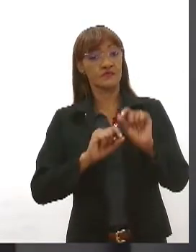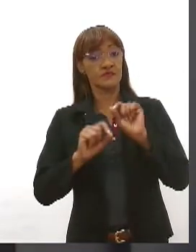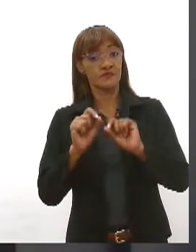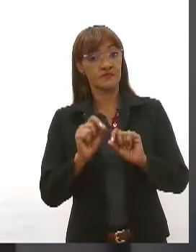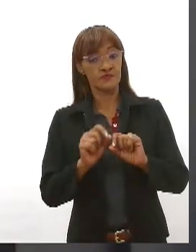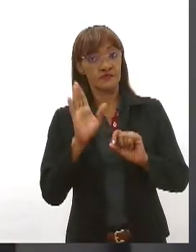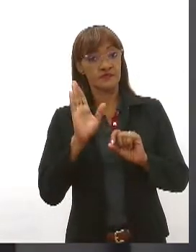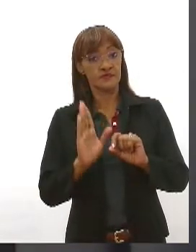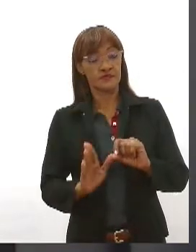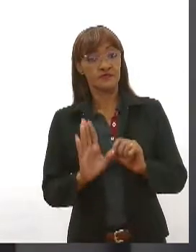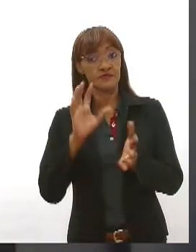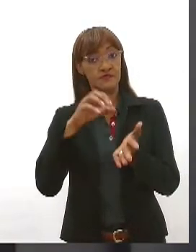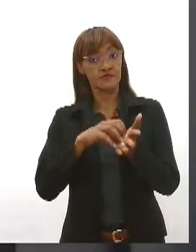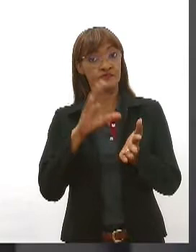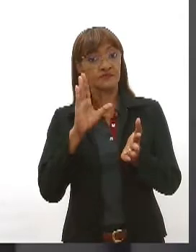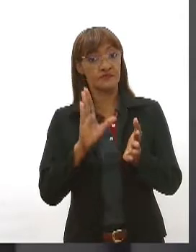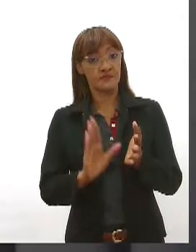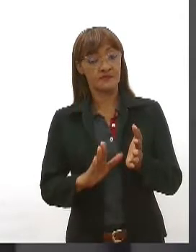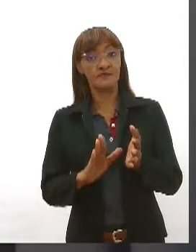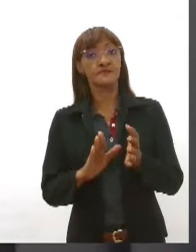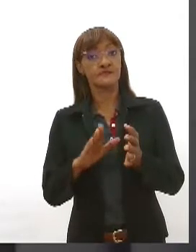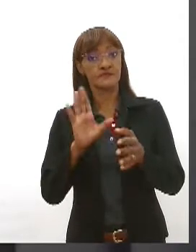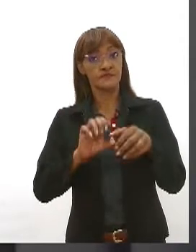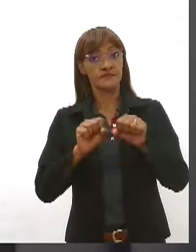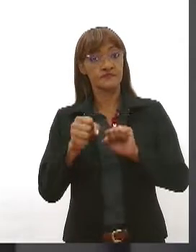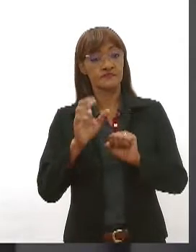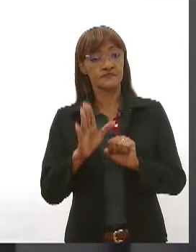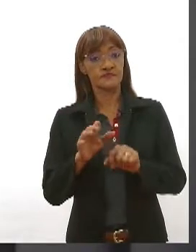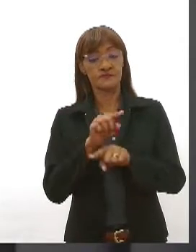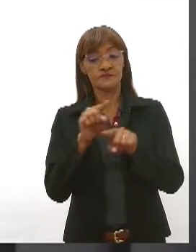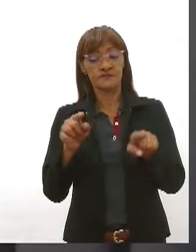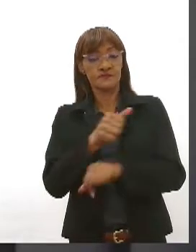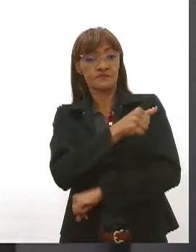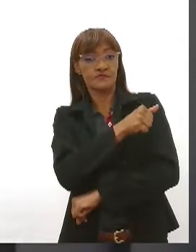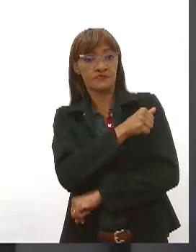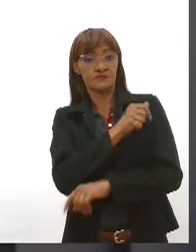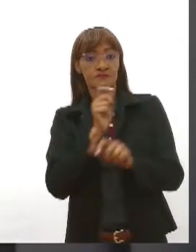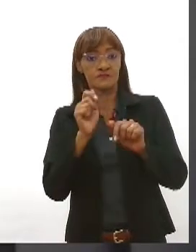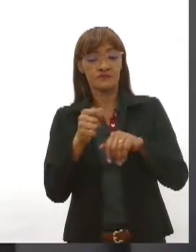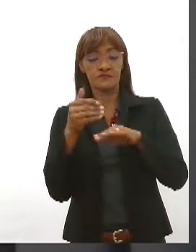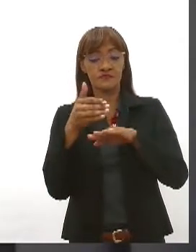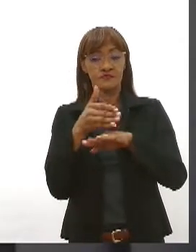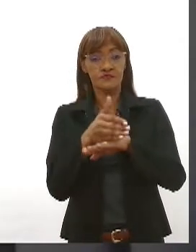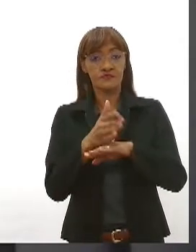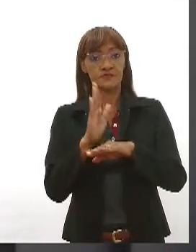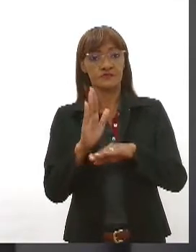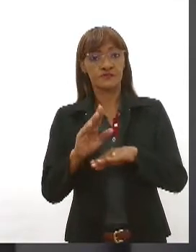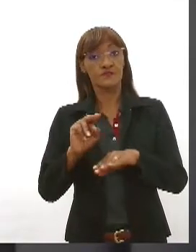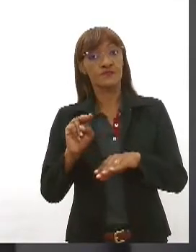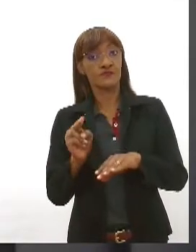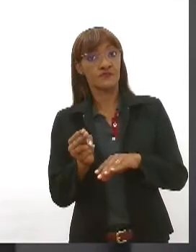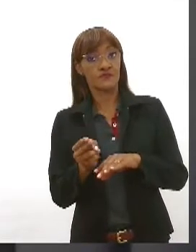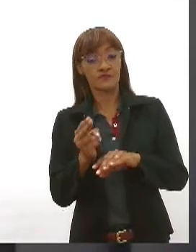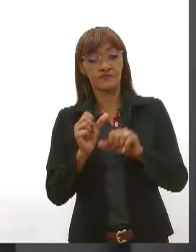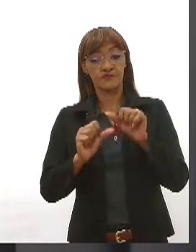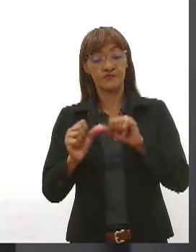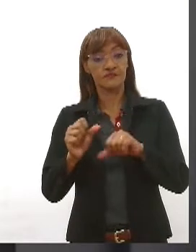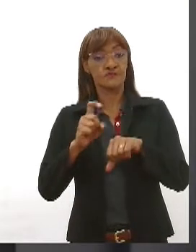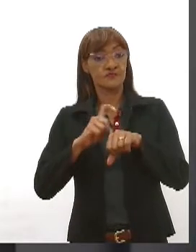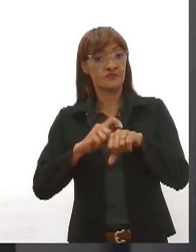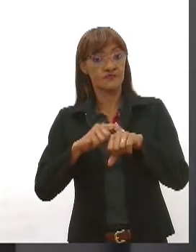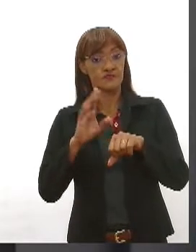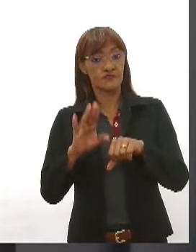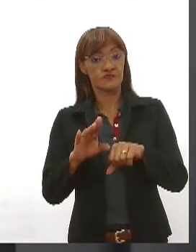está ofertando aos estudantes que têm o interesse de permutar o campus outurno do seu curso, vagas em 23 cursos de